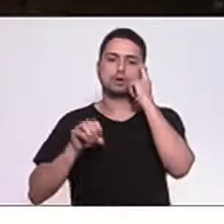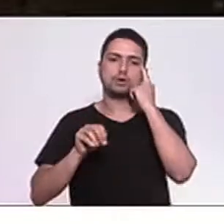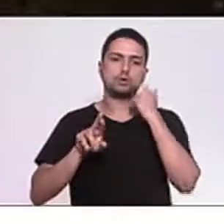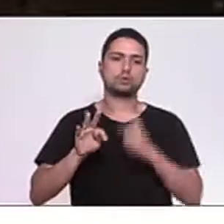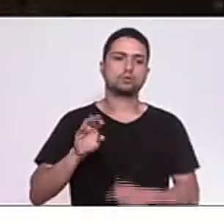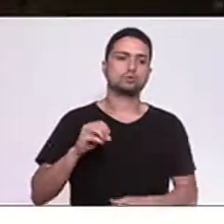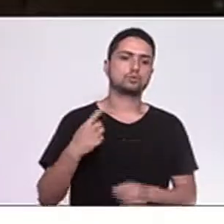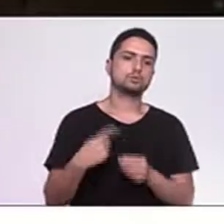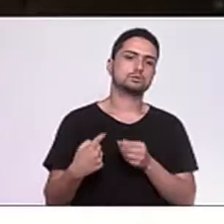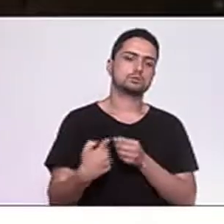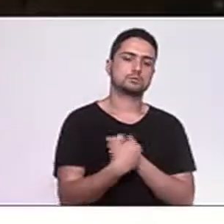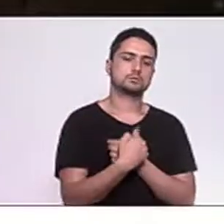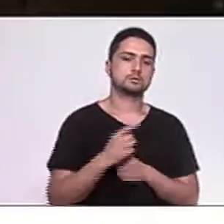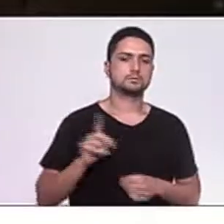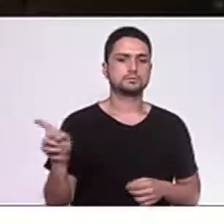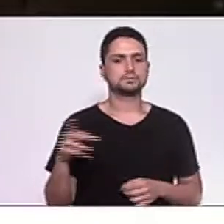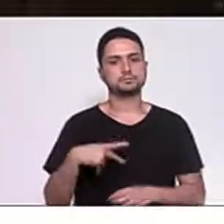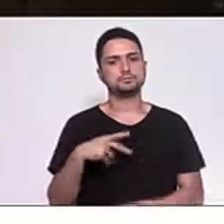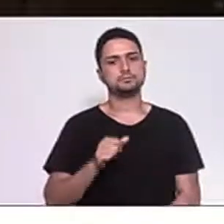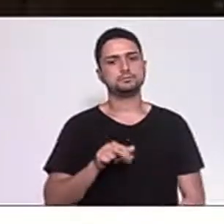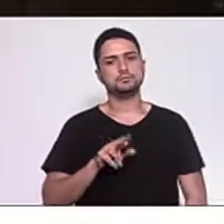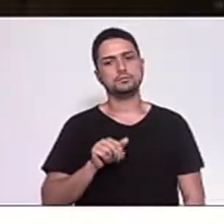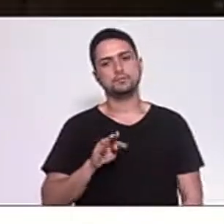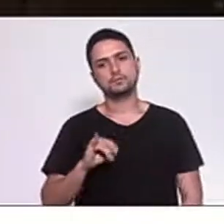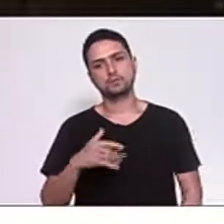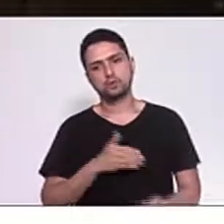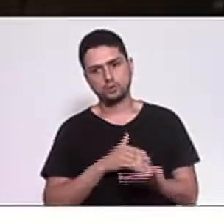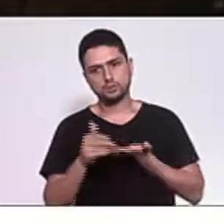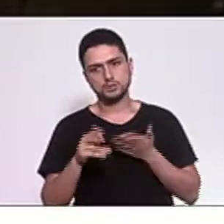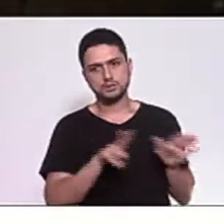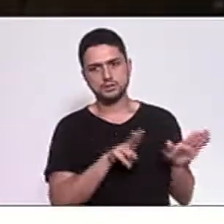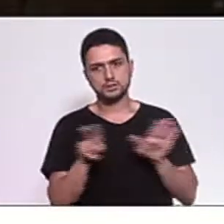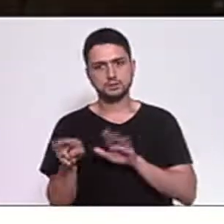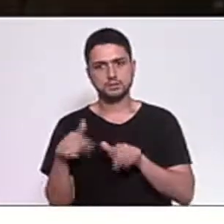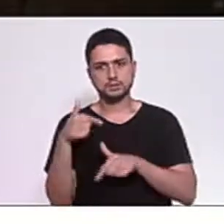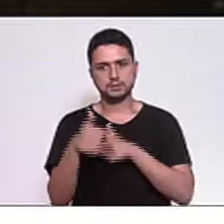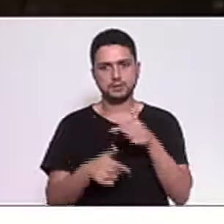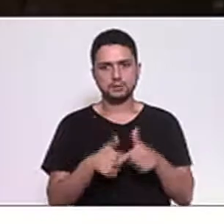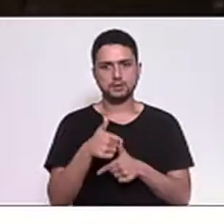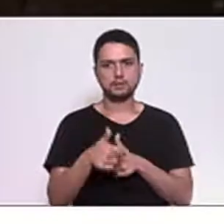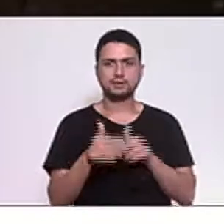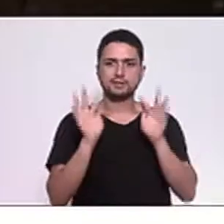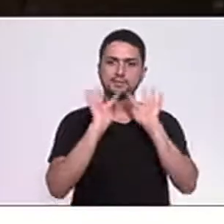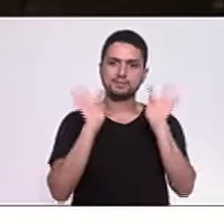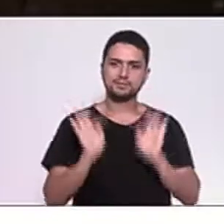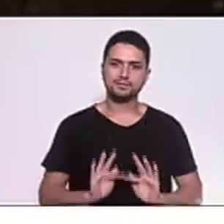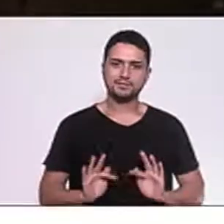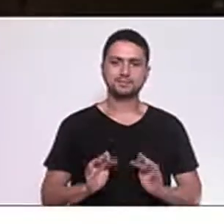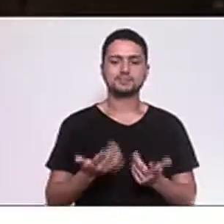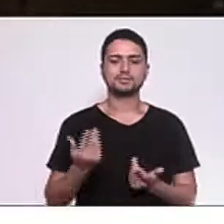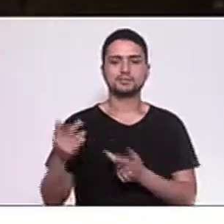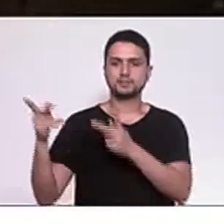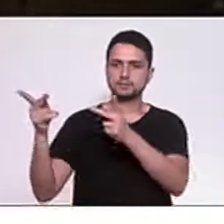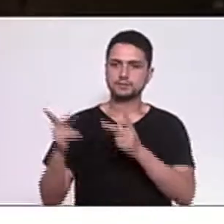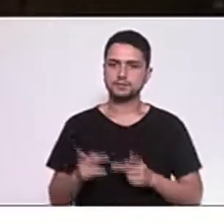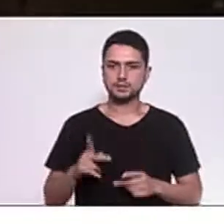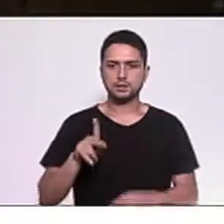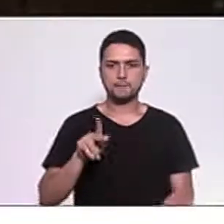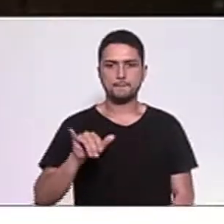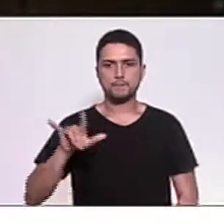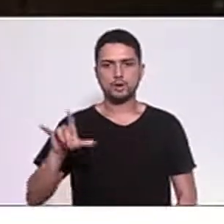Paraty. Então, a gente está aqui iniciando essa semana de trabalho, muito feliz com a visita do Paulo, e agora também